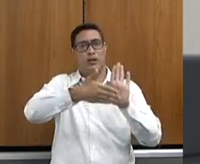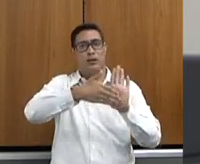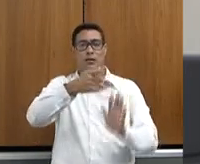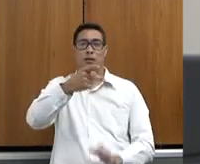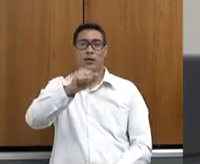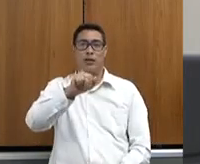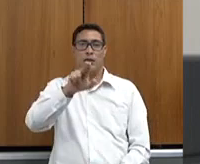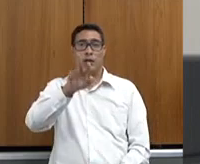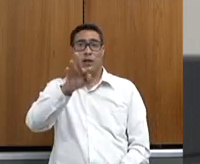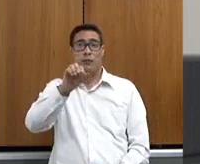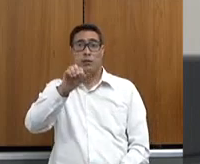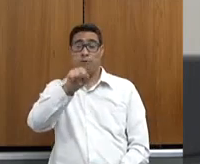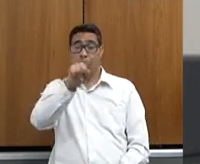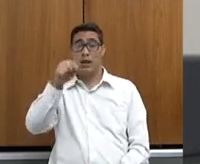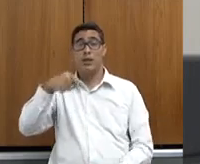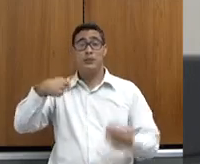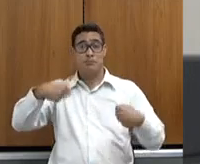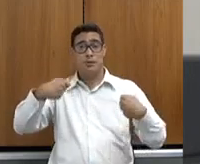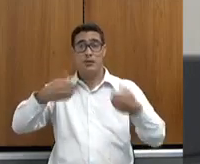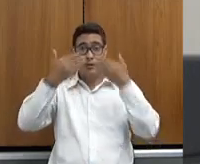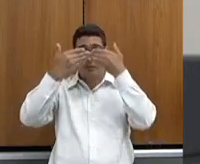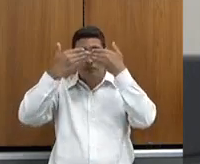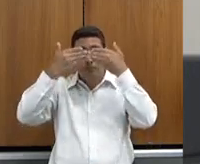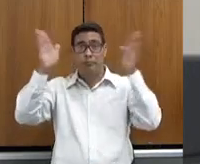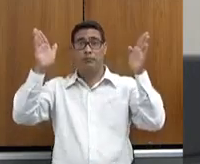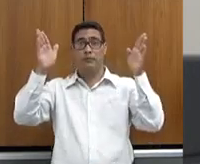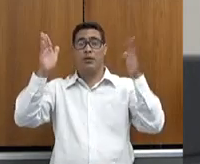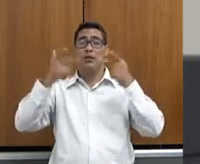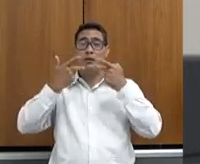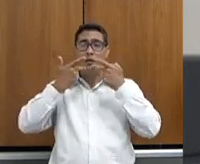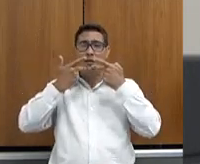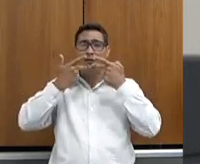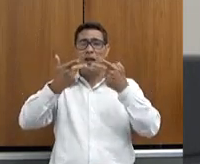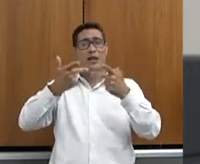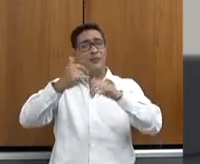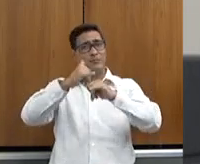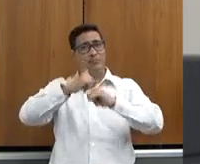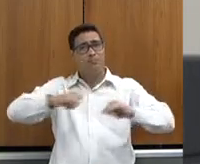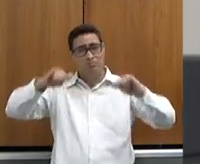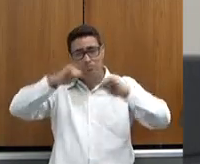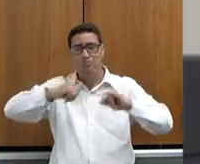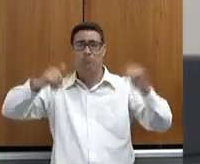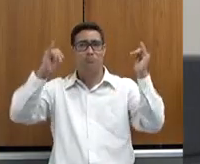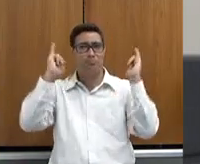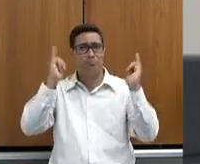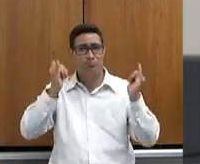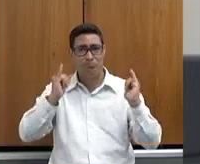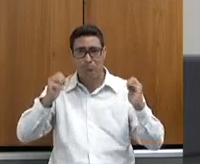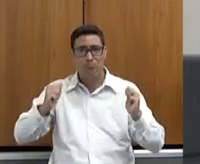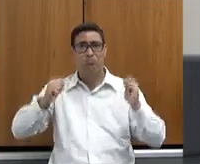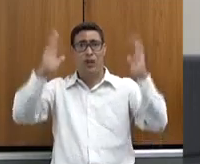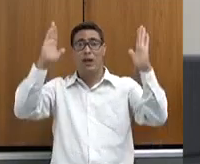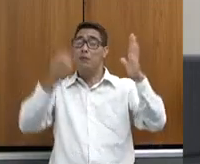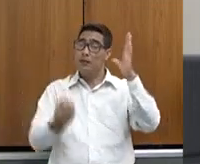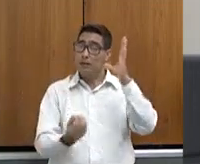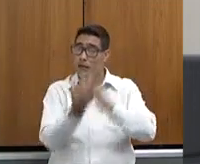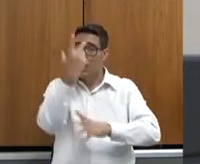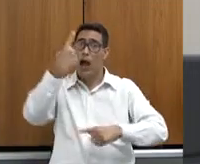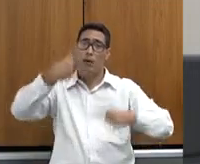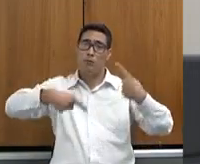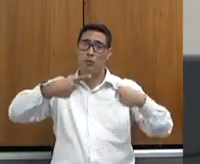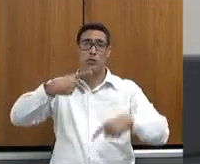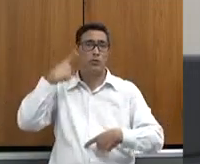para fora da bolha. Nós precisamos construir, sim, as políticas públicas voltadas para o produtor,